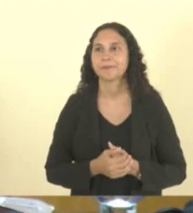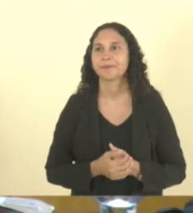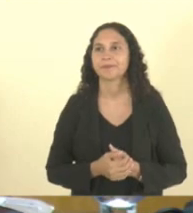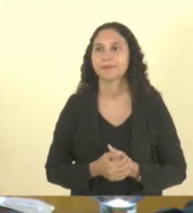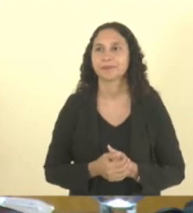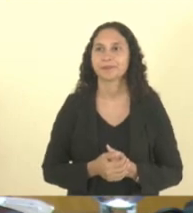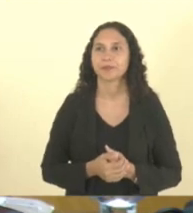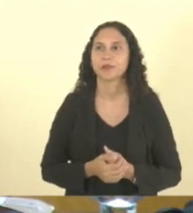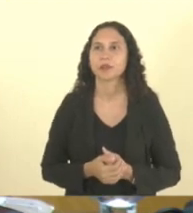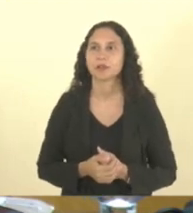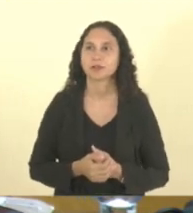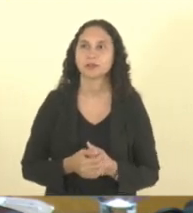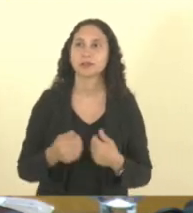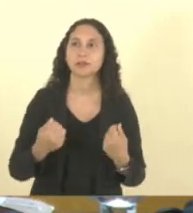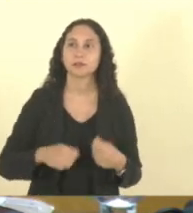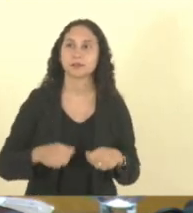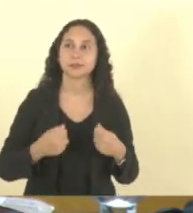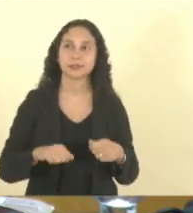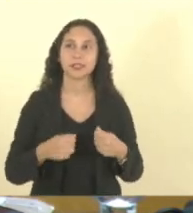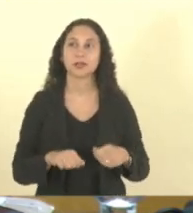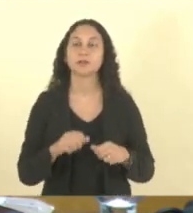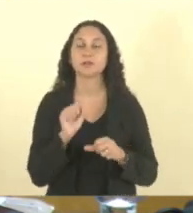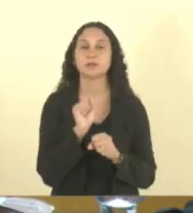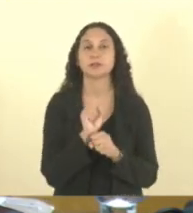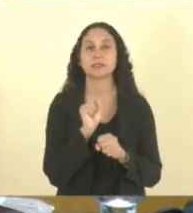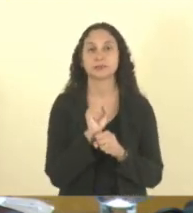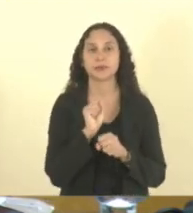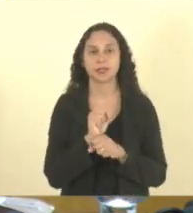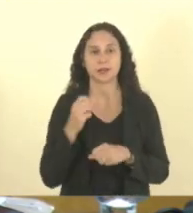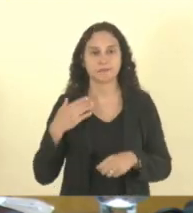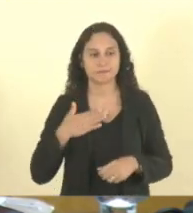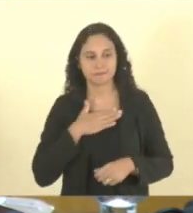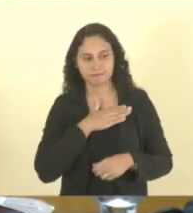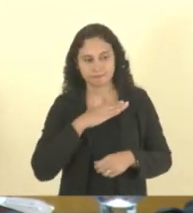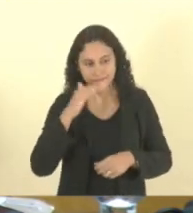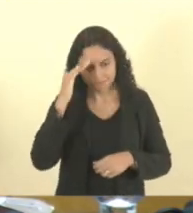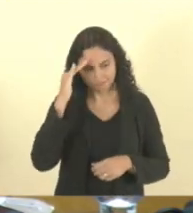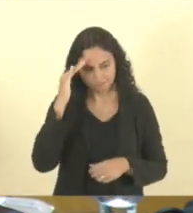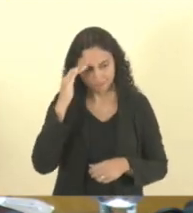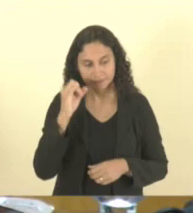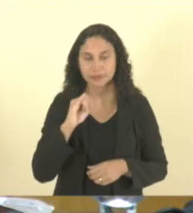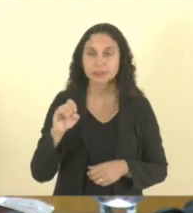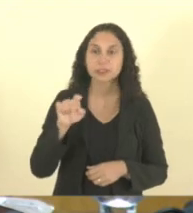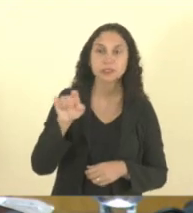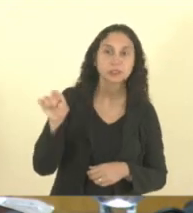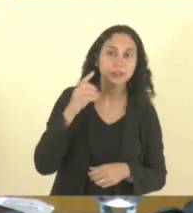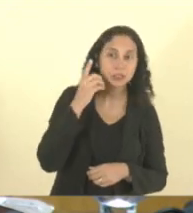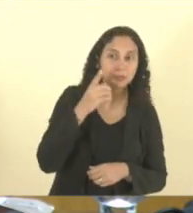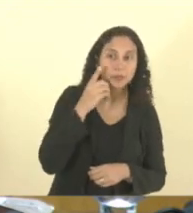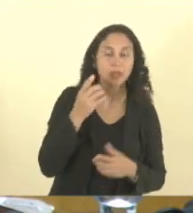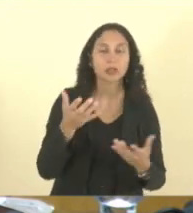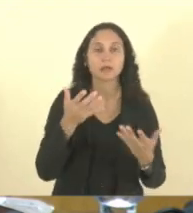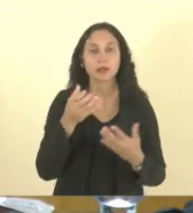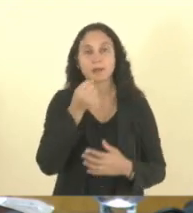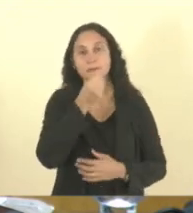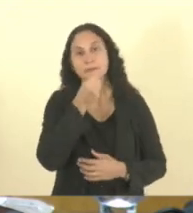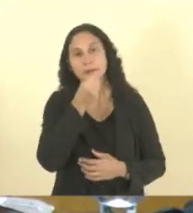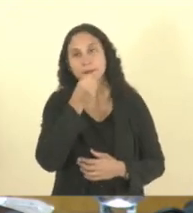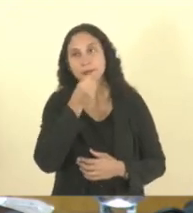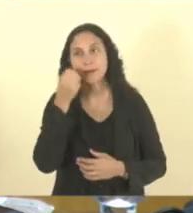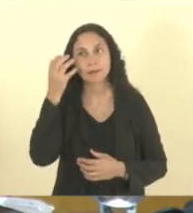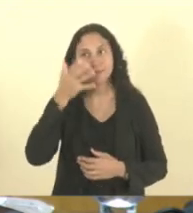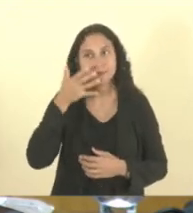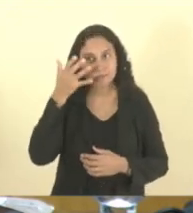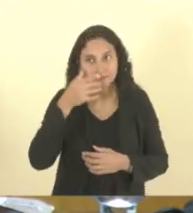Nós precisamos aguardar o coronel se algum deputado gostoso que quisesse fazer alguma é eu